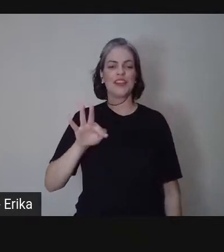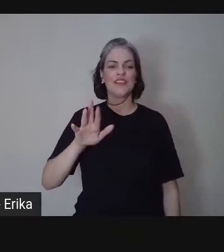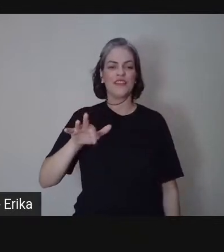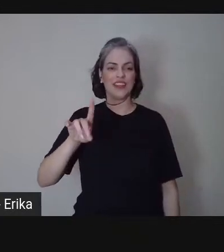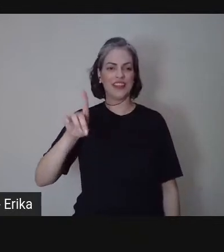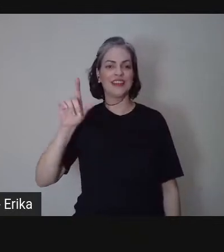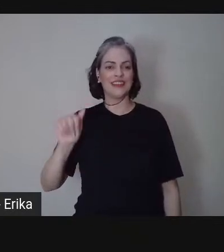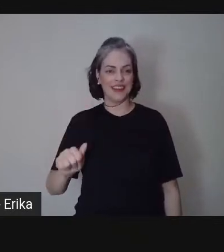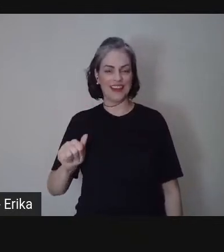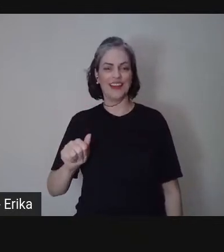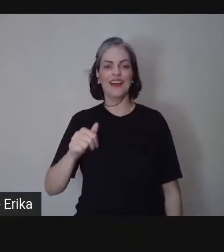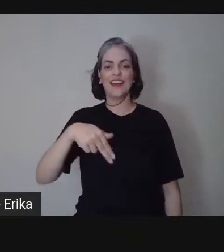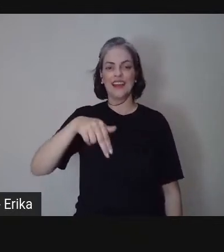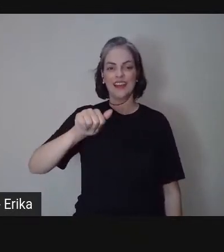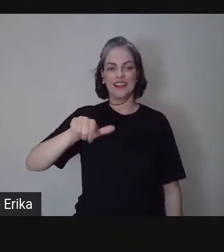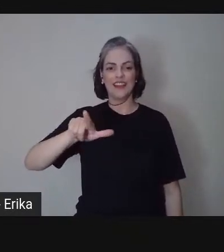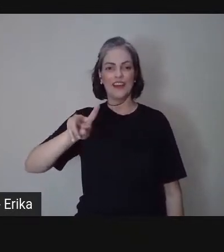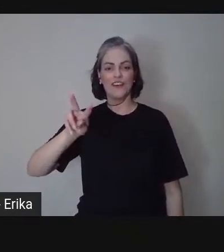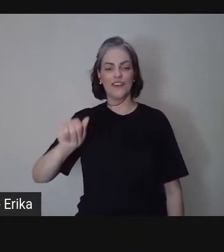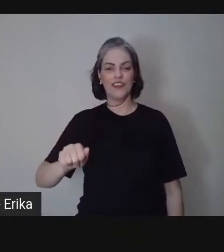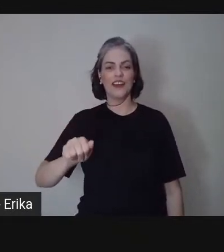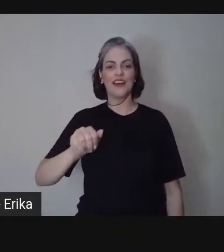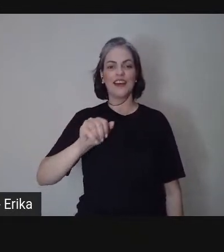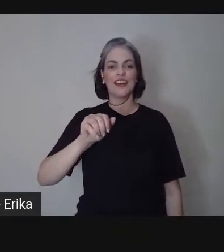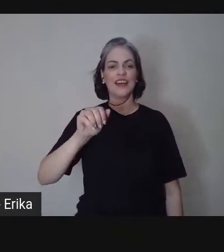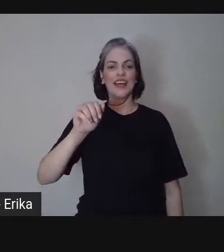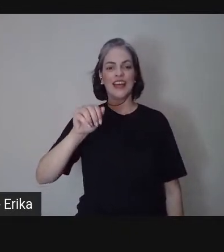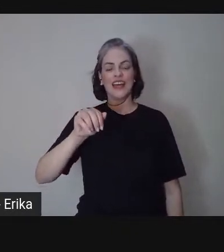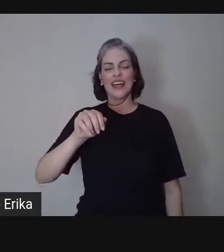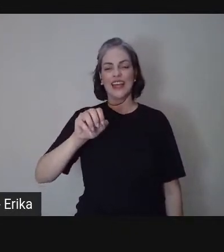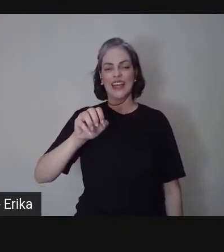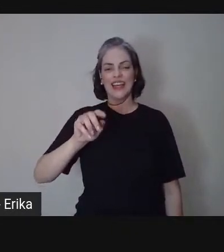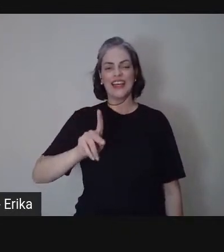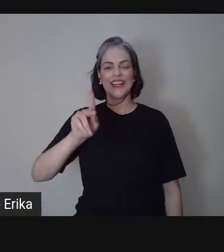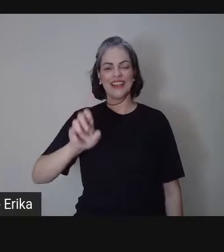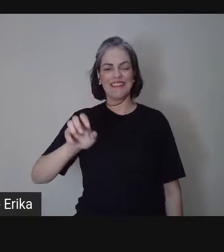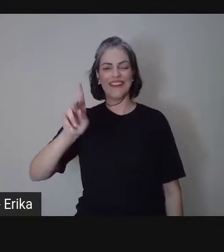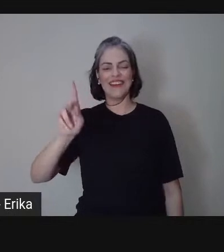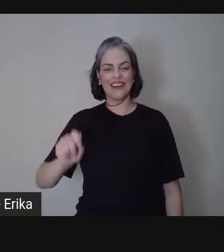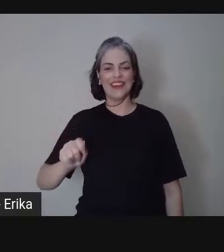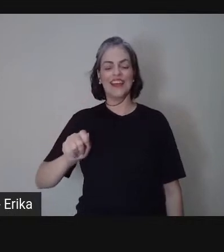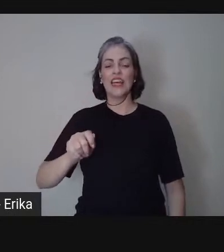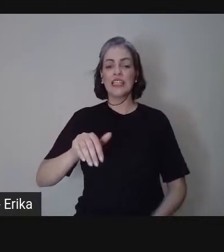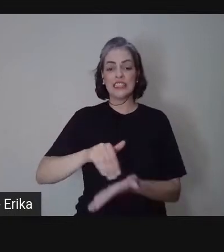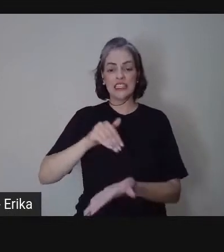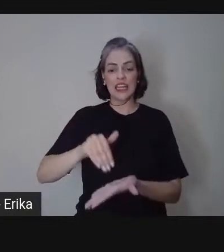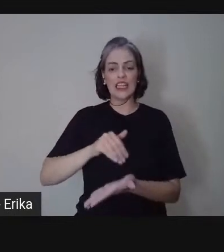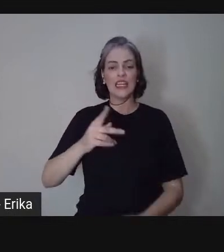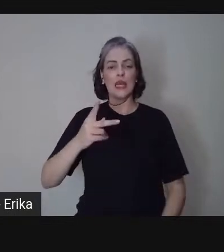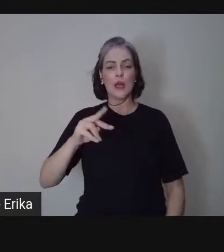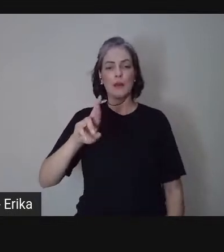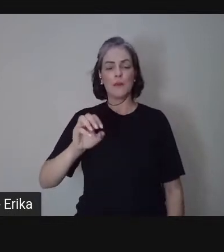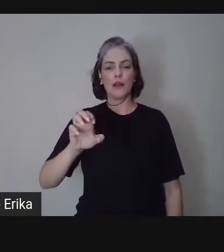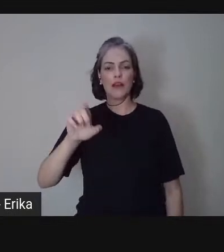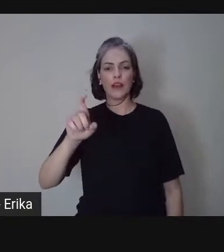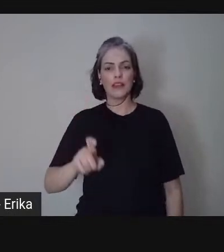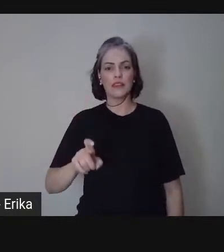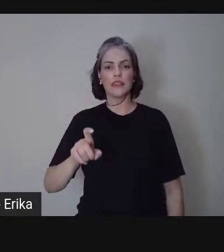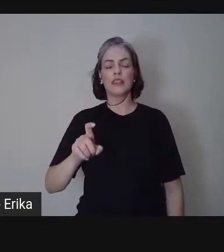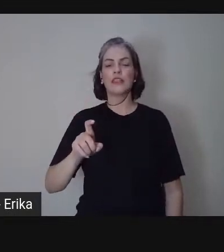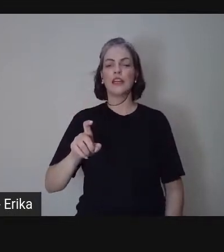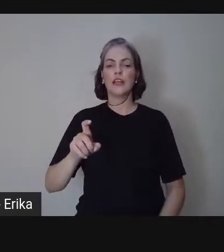professora Nalva, Eric Clare, a toda a equipe de secretaria da ProEx, equipe de vídeo, suporte